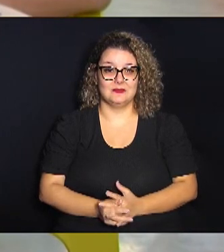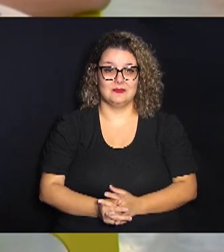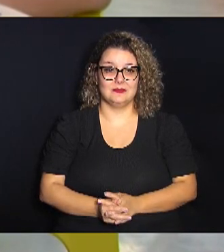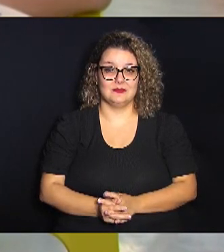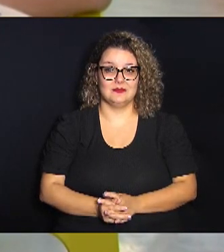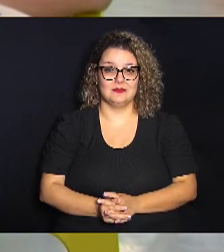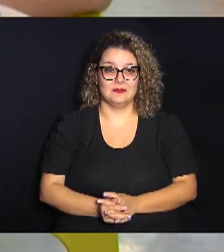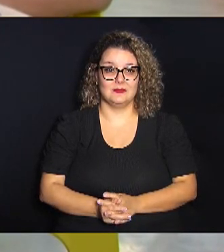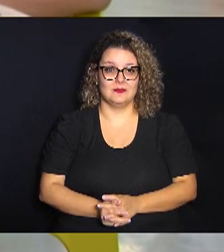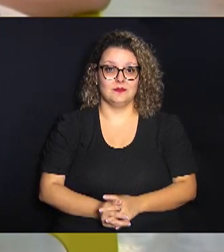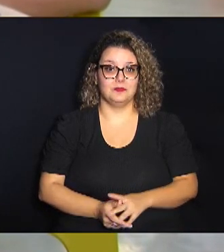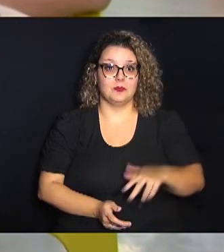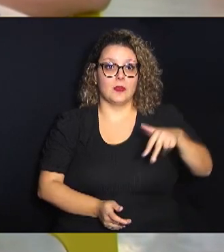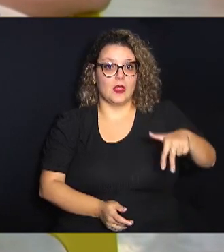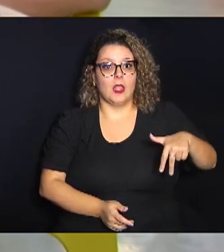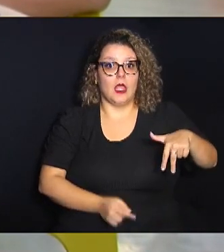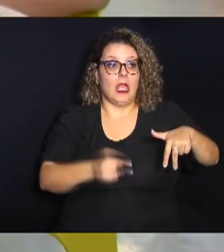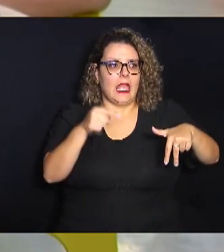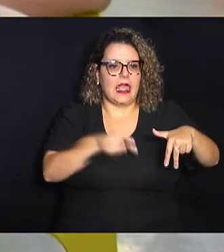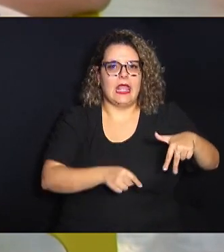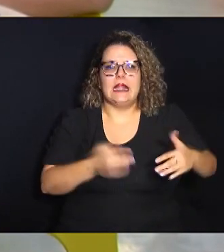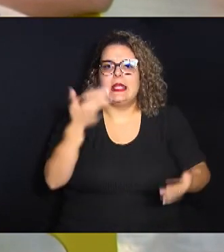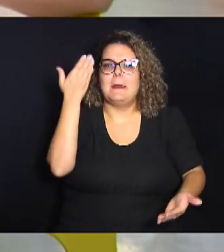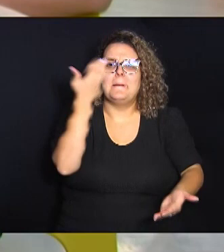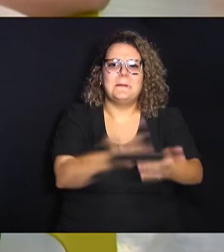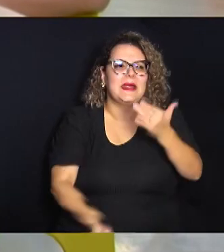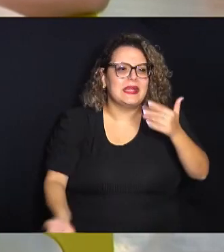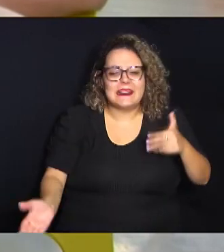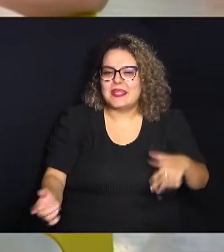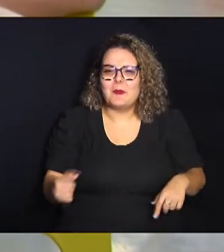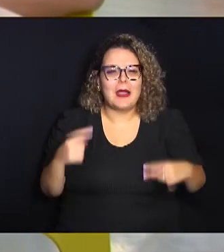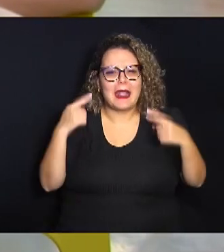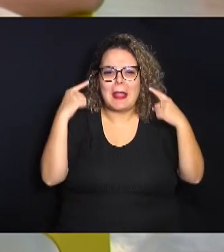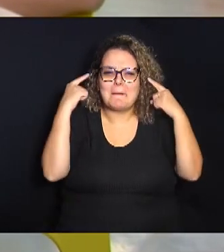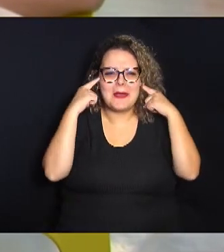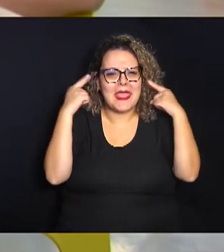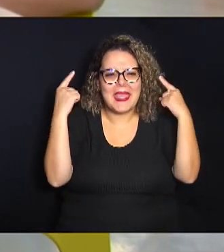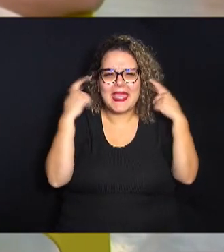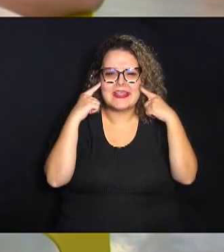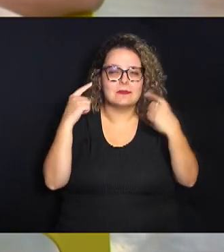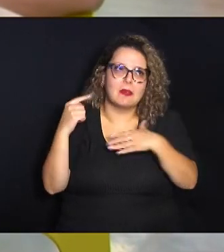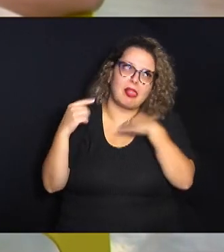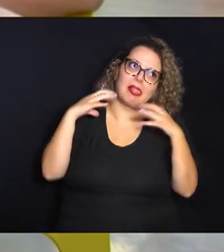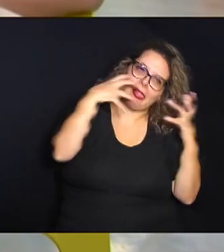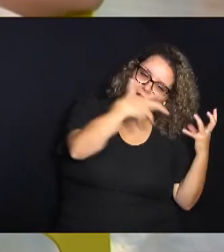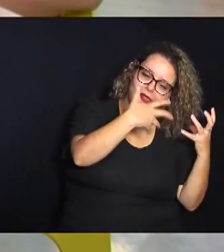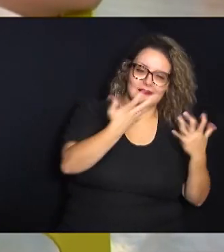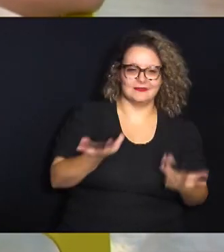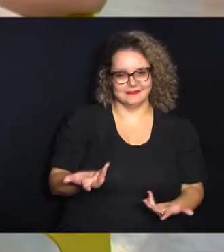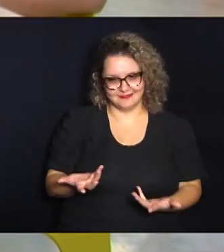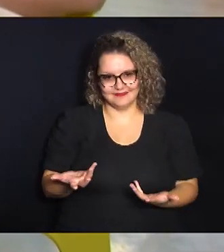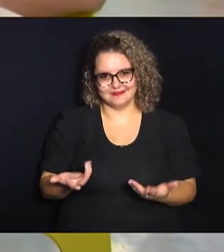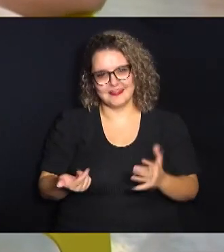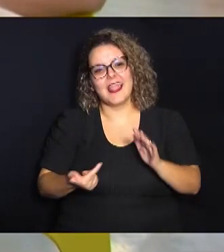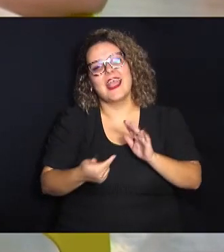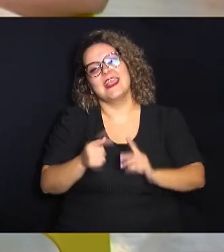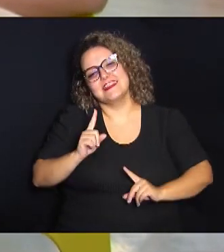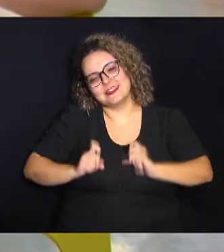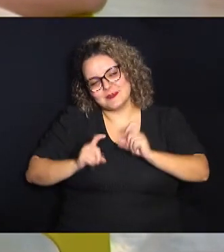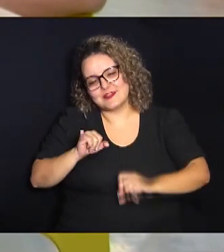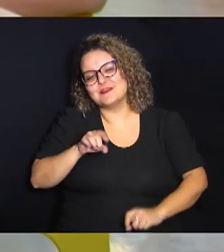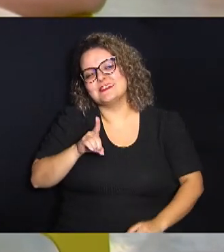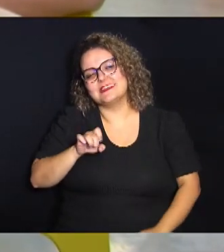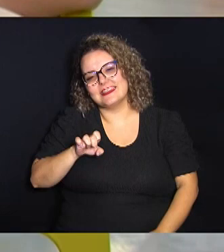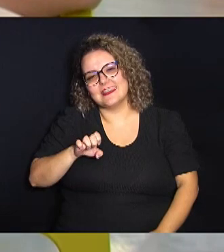a cabeça meu Deus se ele perdeu literalmente cortaram a cabeça foi decapitado mas isso aí a gente ouve direto muito